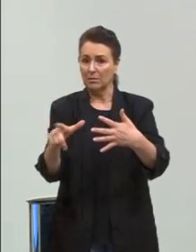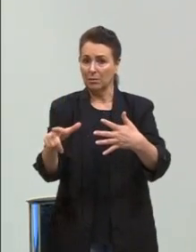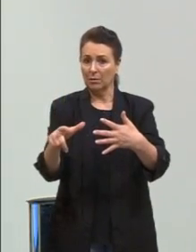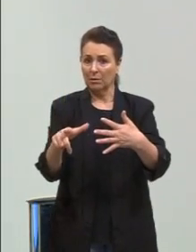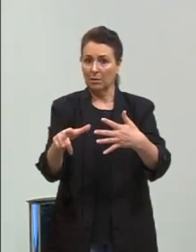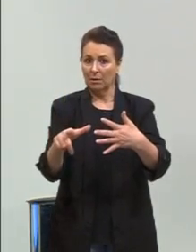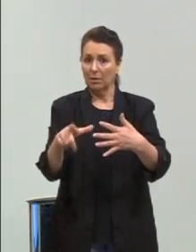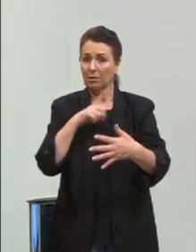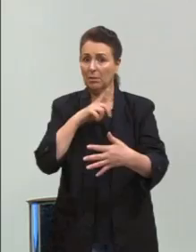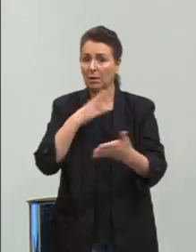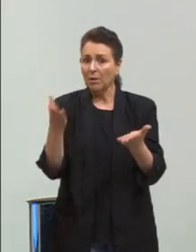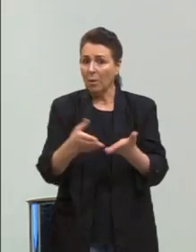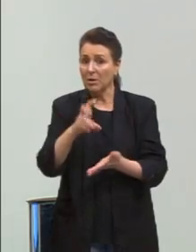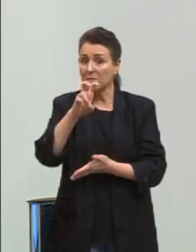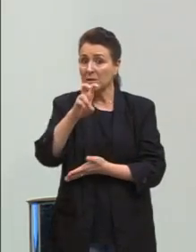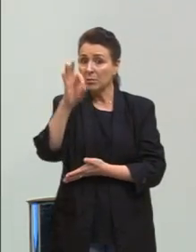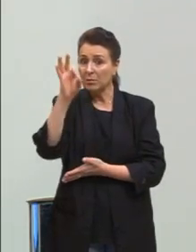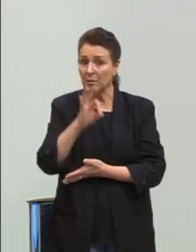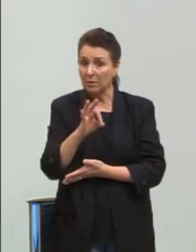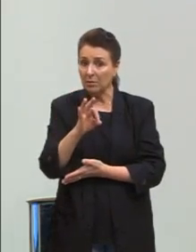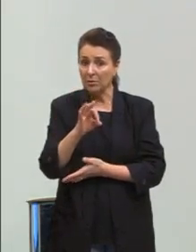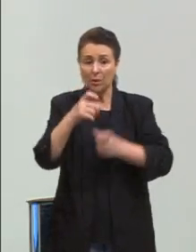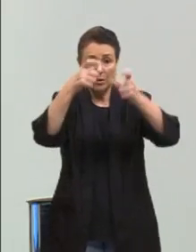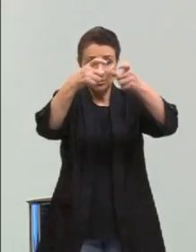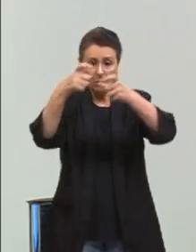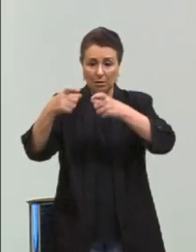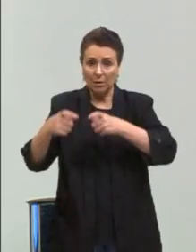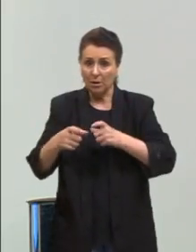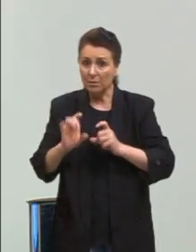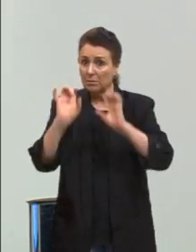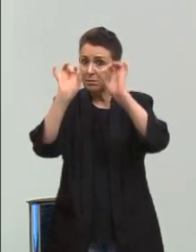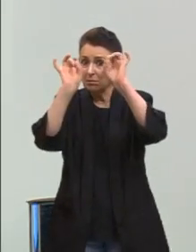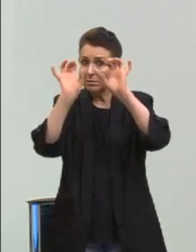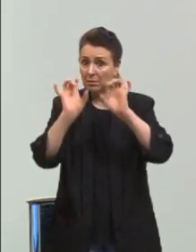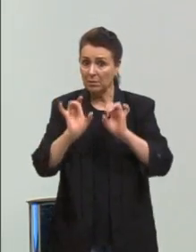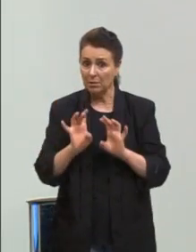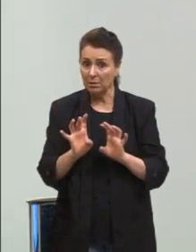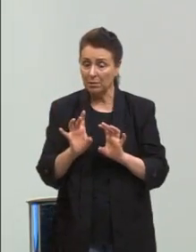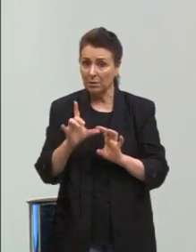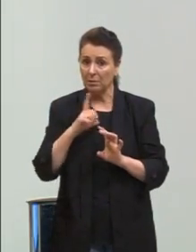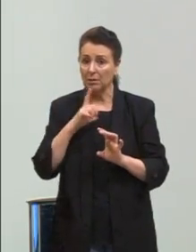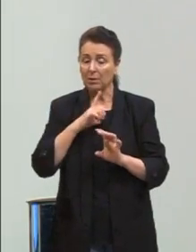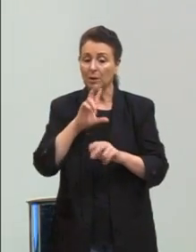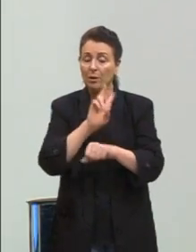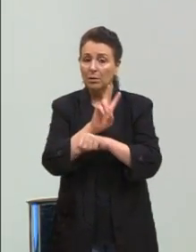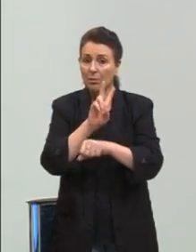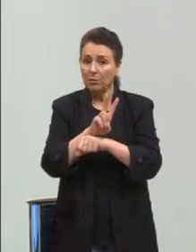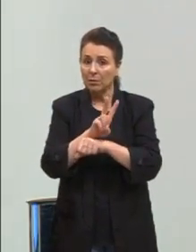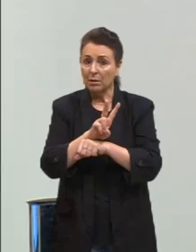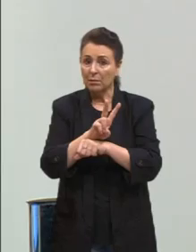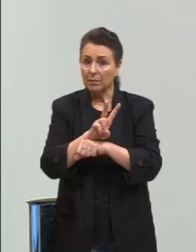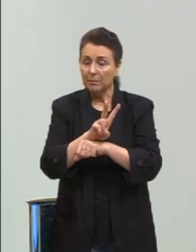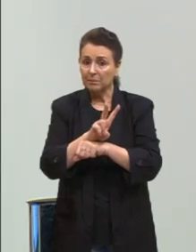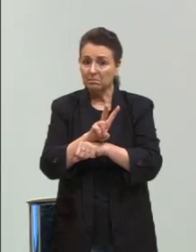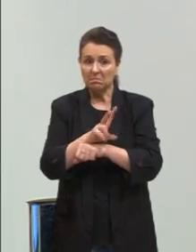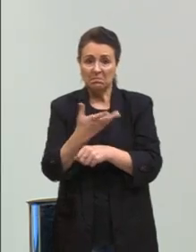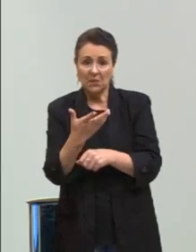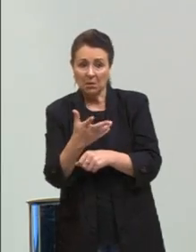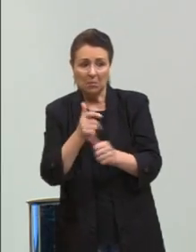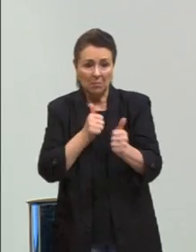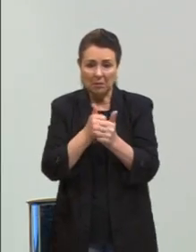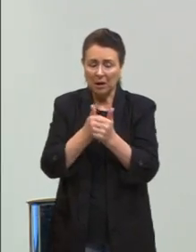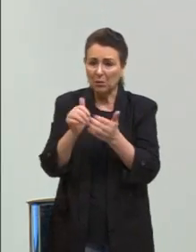e ainda em bolsões, principalmente locais ali de preservação, ela muitas vezes nem se comunica, é